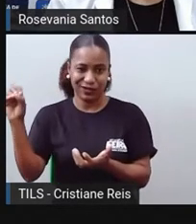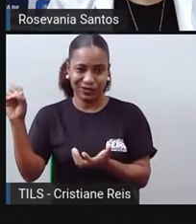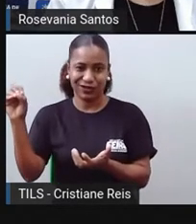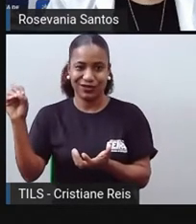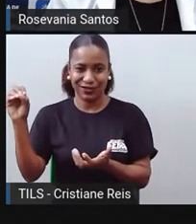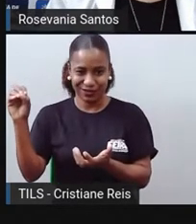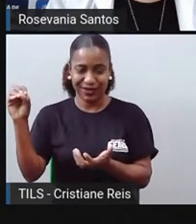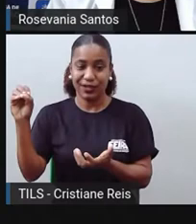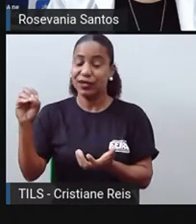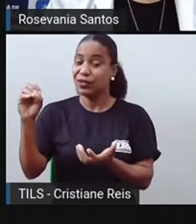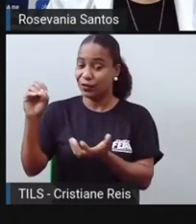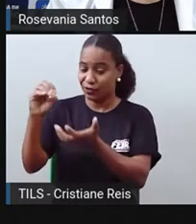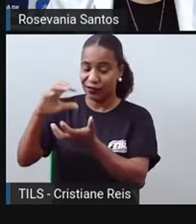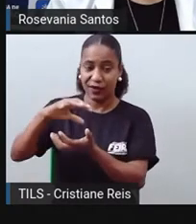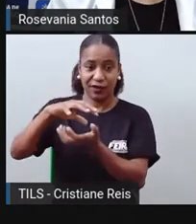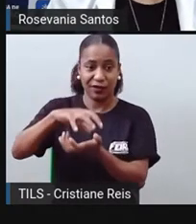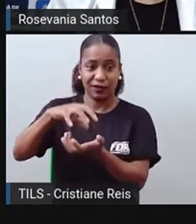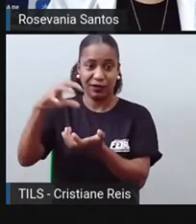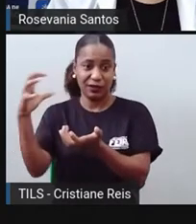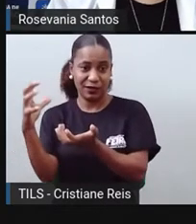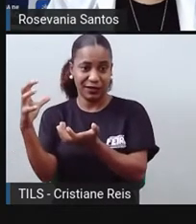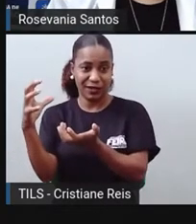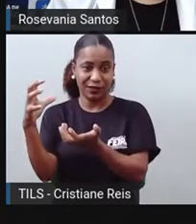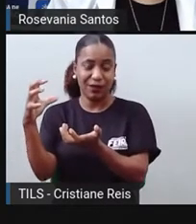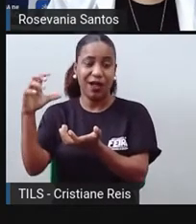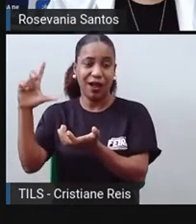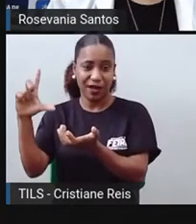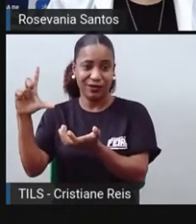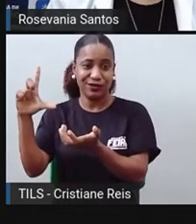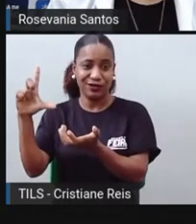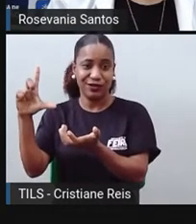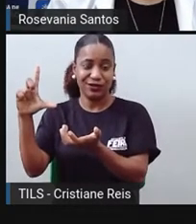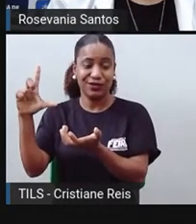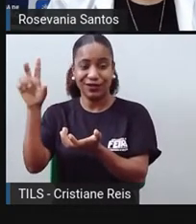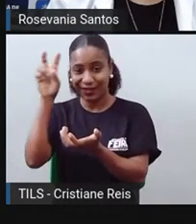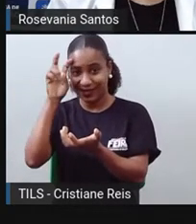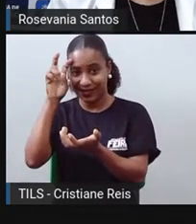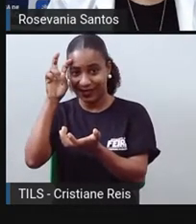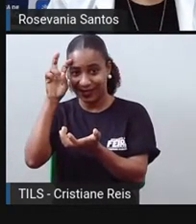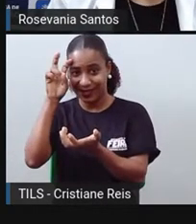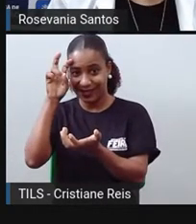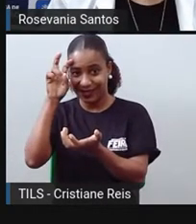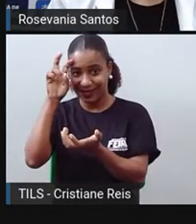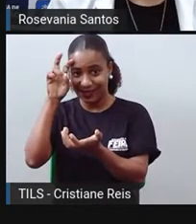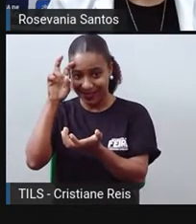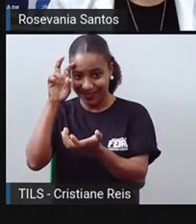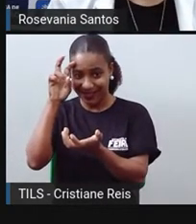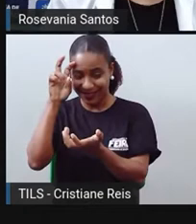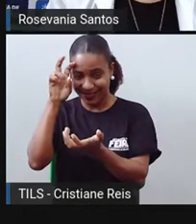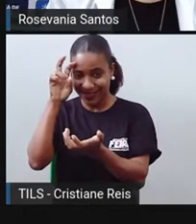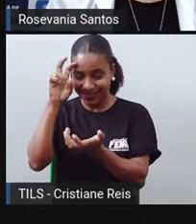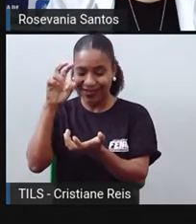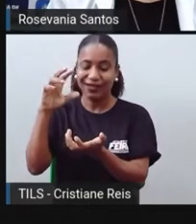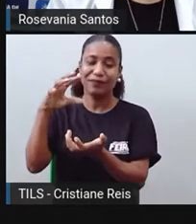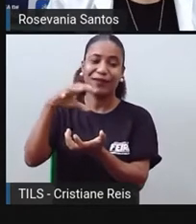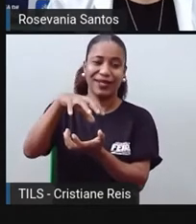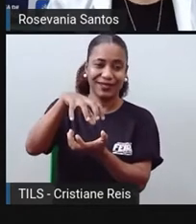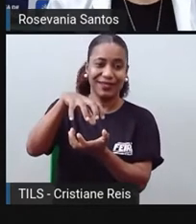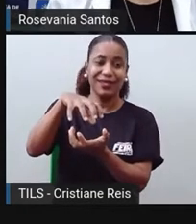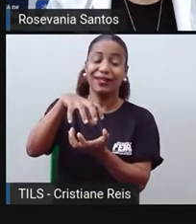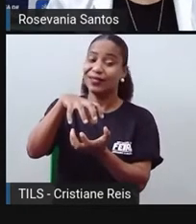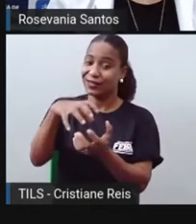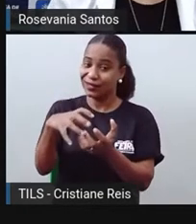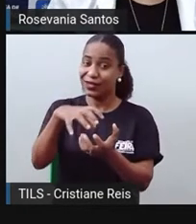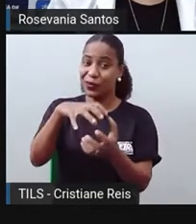quinta. Mas se eu venho no sentido de leste para oeste, eu mudo aqui, ou desculpe, de quinta para quarta. Mas se eu venho no